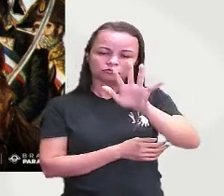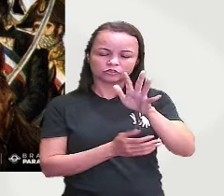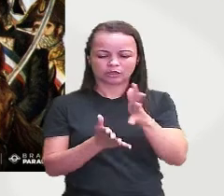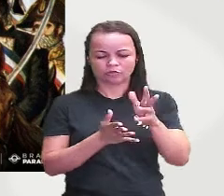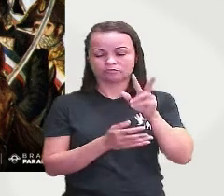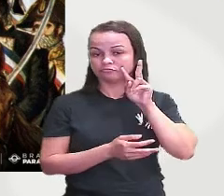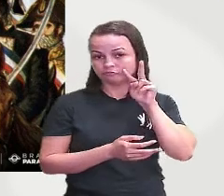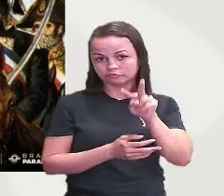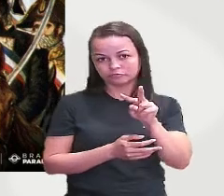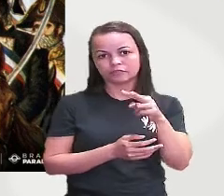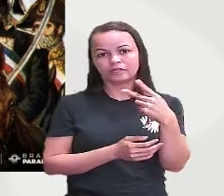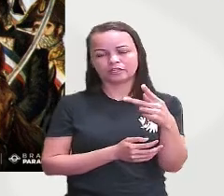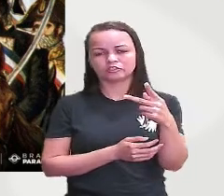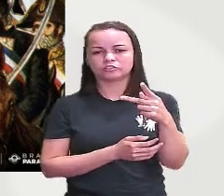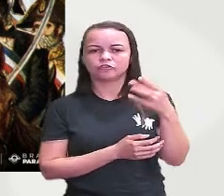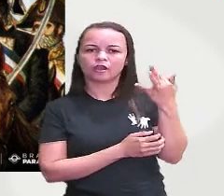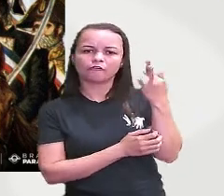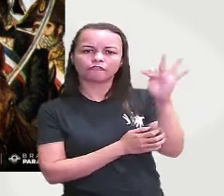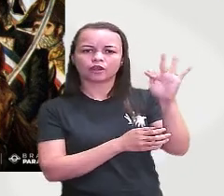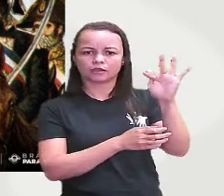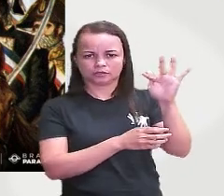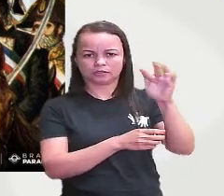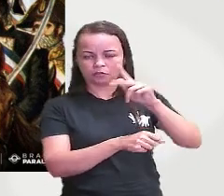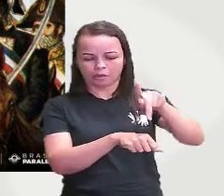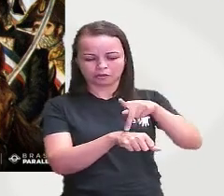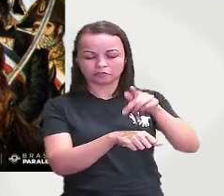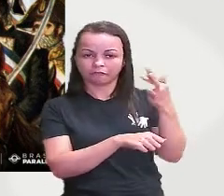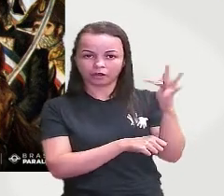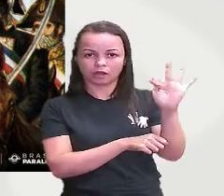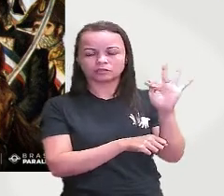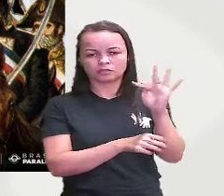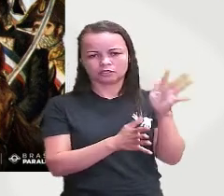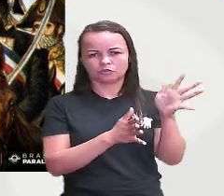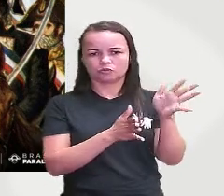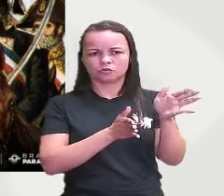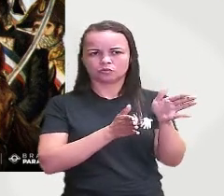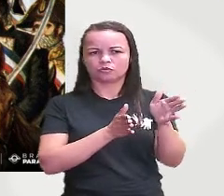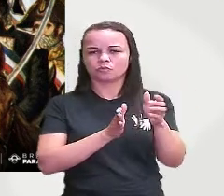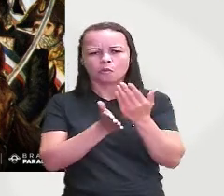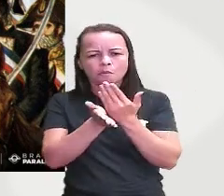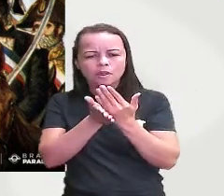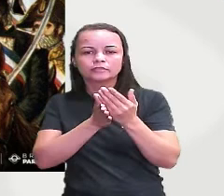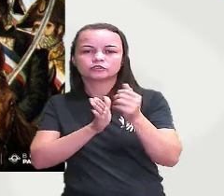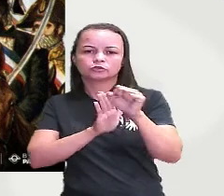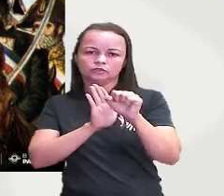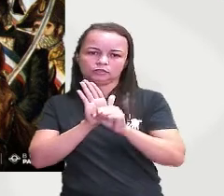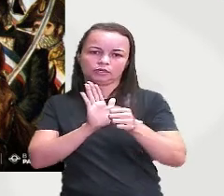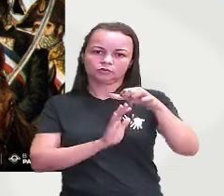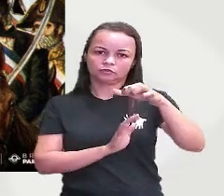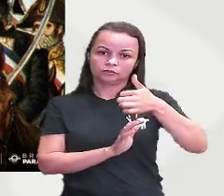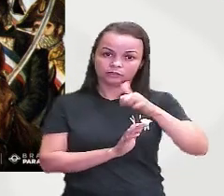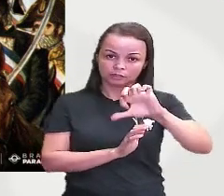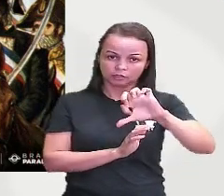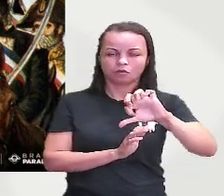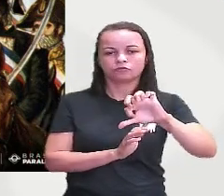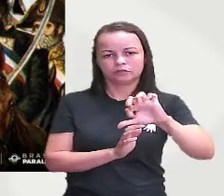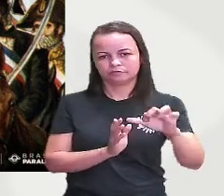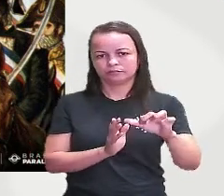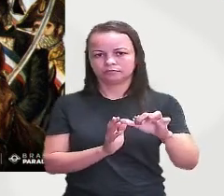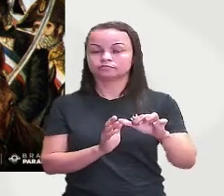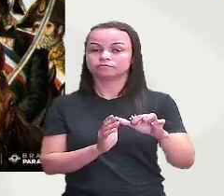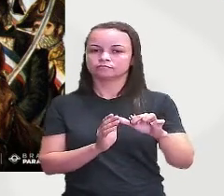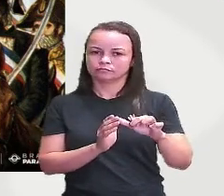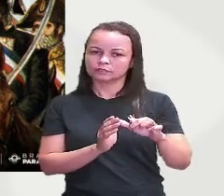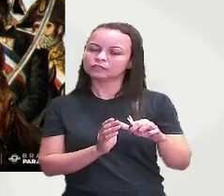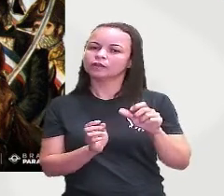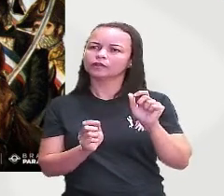a França no início do século XIX, por exemplo porque era uma potência